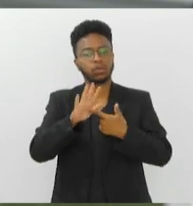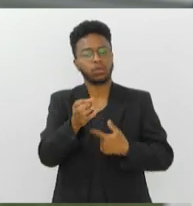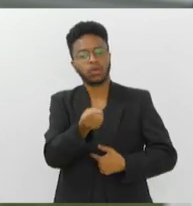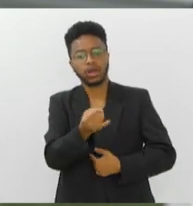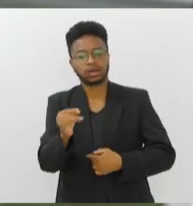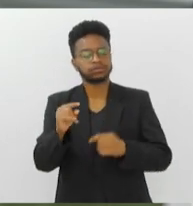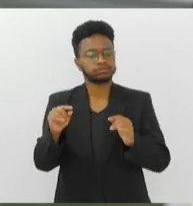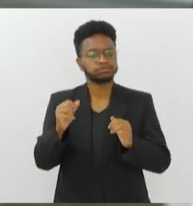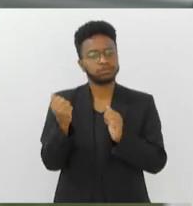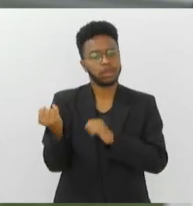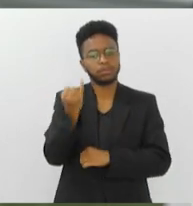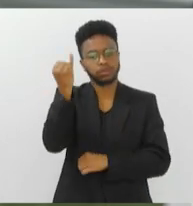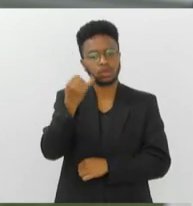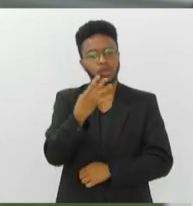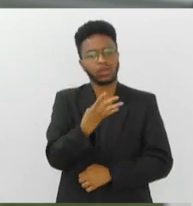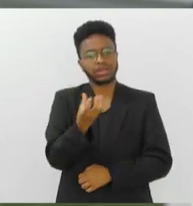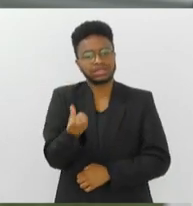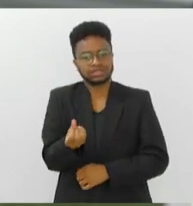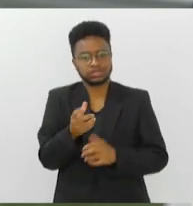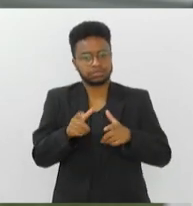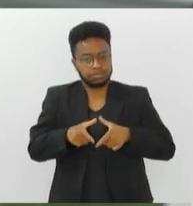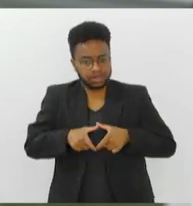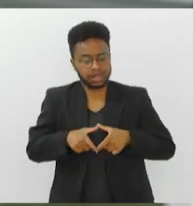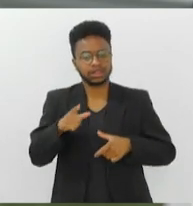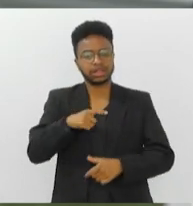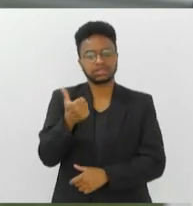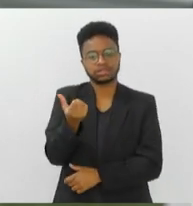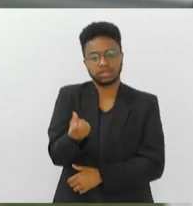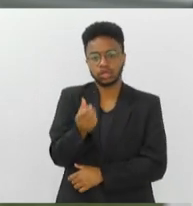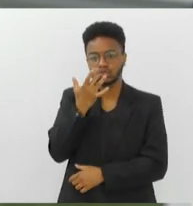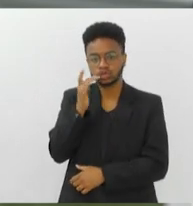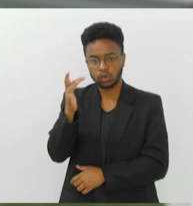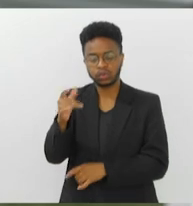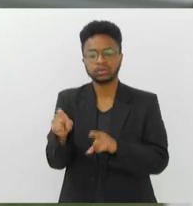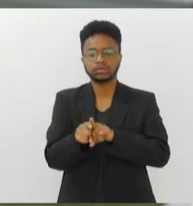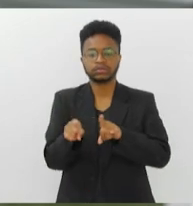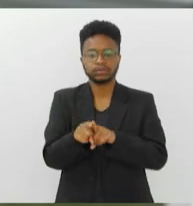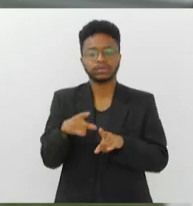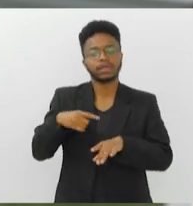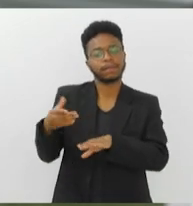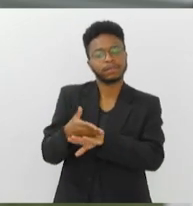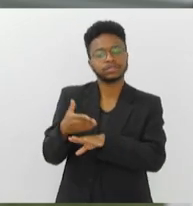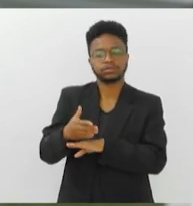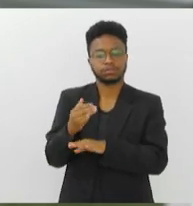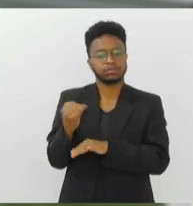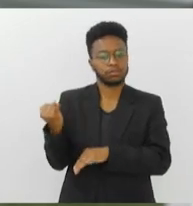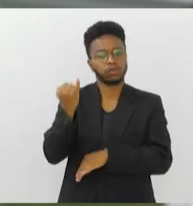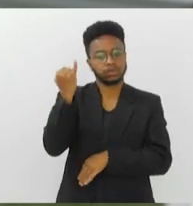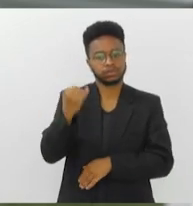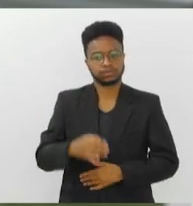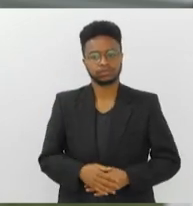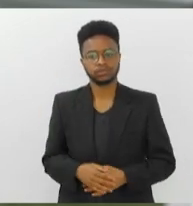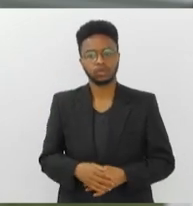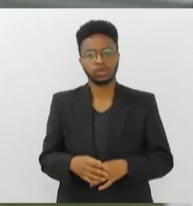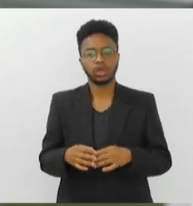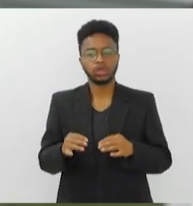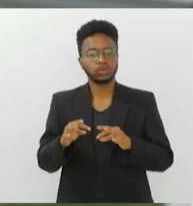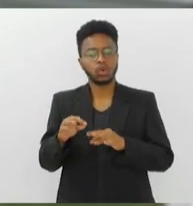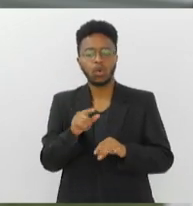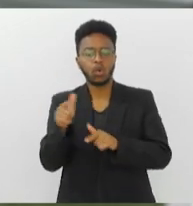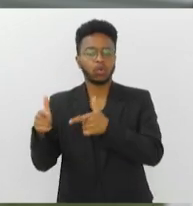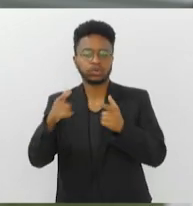46 medalhas no total, 116 de ouro, uma participação também muito positiva. Outras modalidades, como